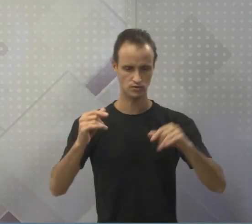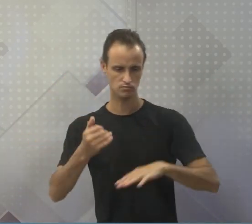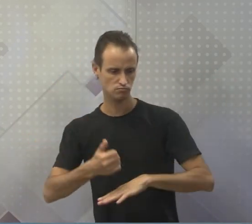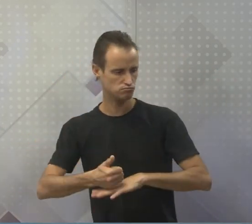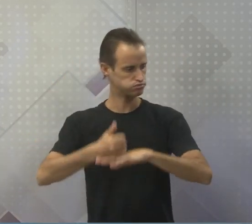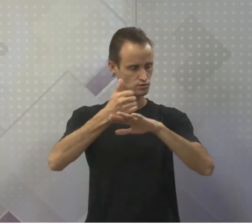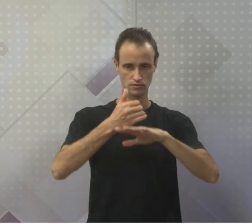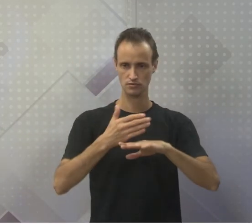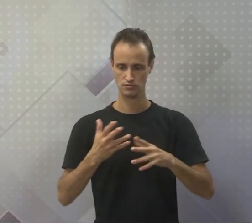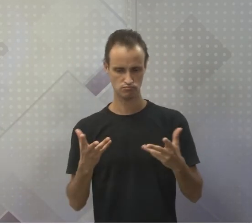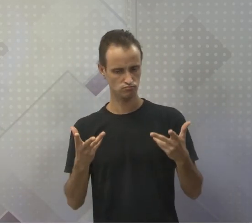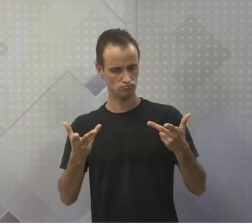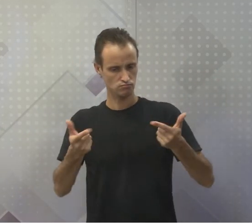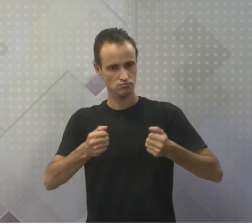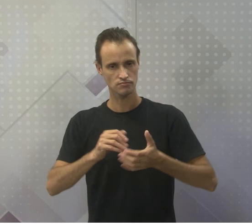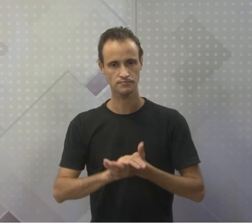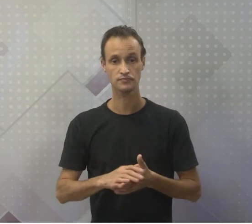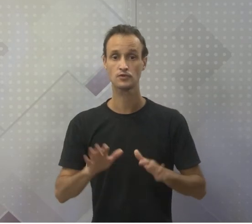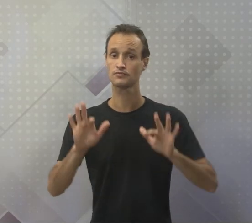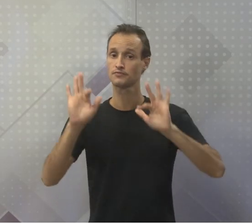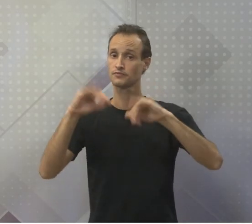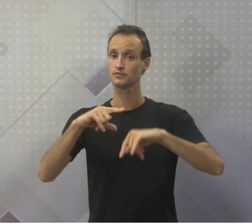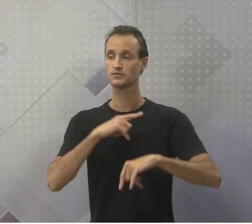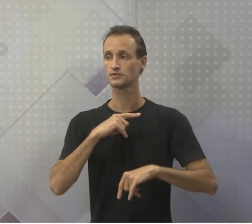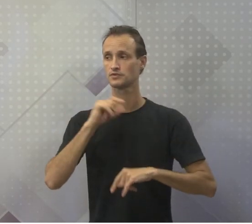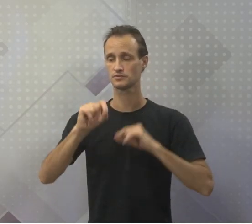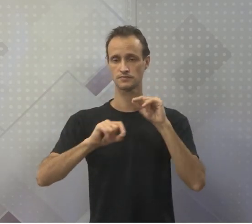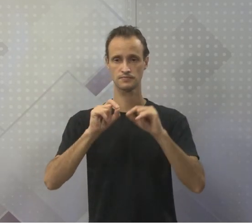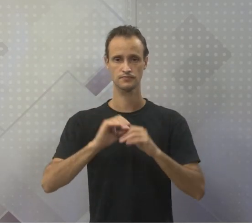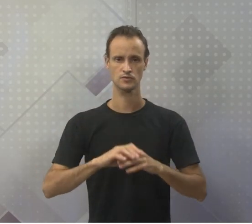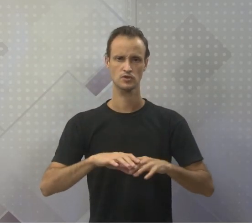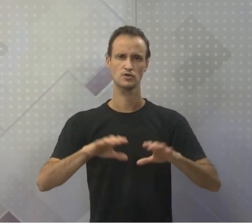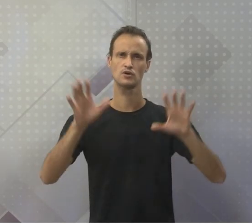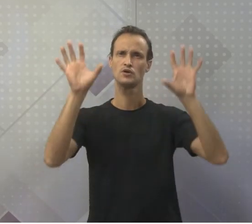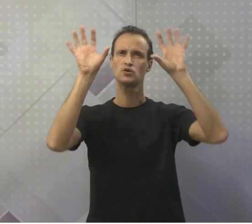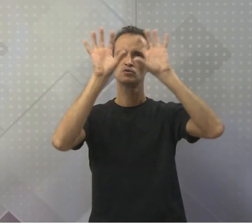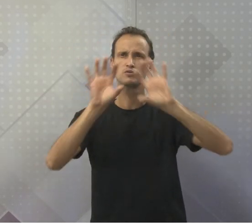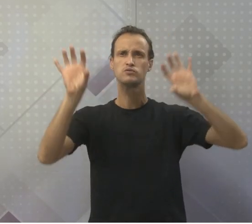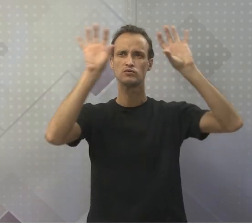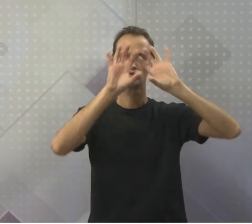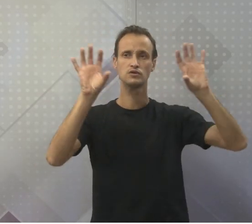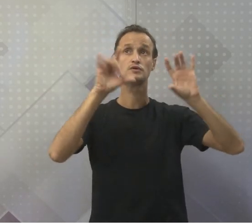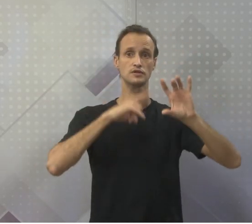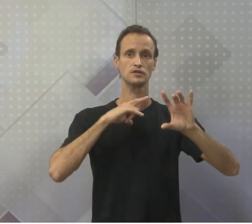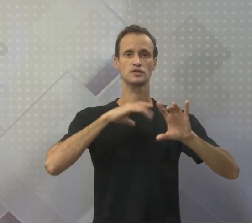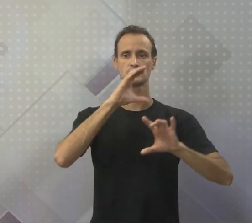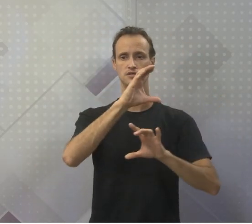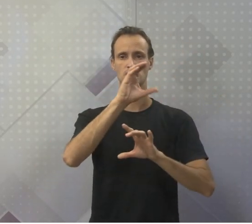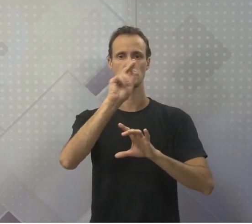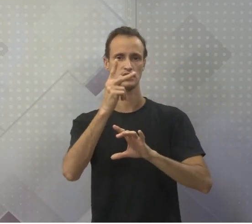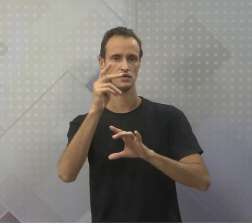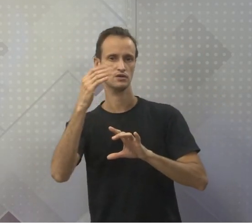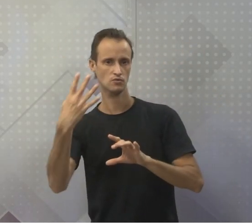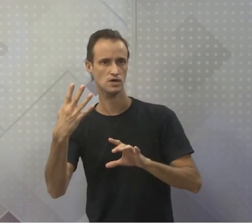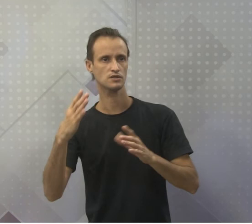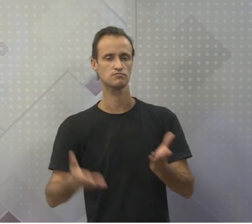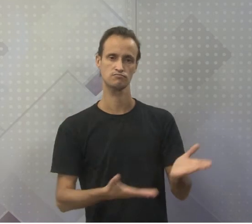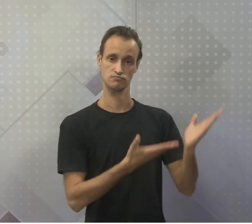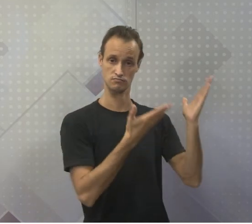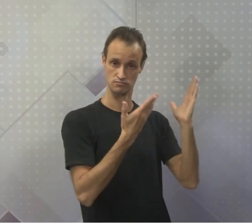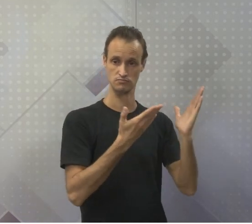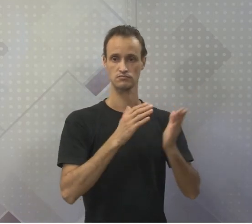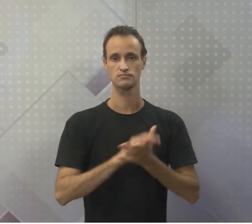Beleza? E por fim eu tenho que a atmosfera é rica em CH4, é H2, H2O e